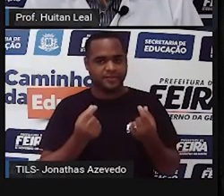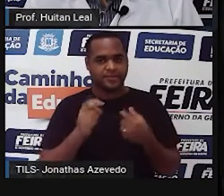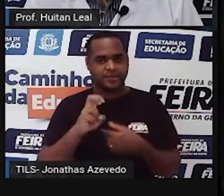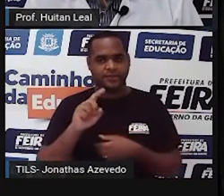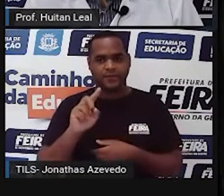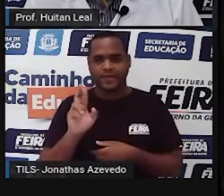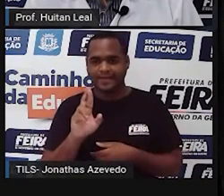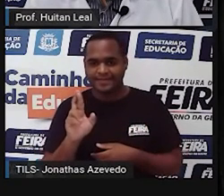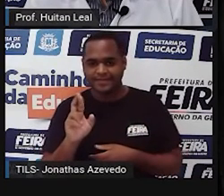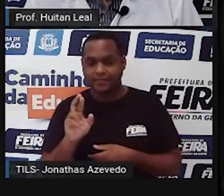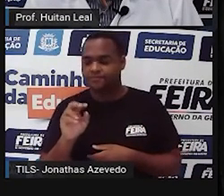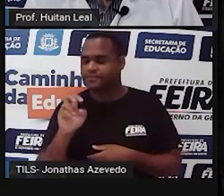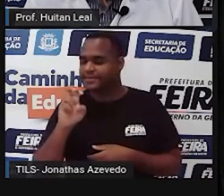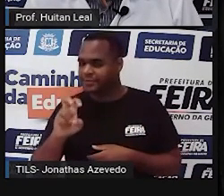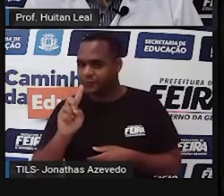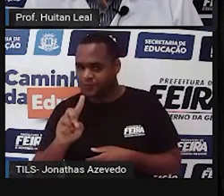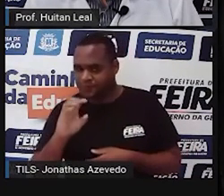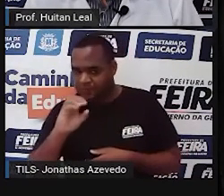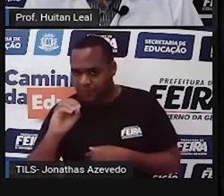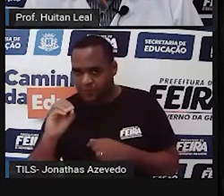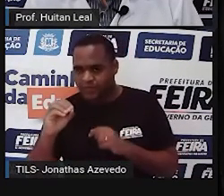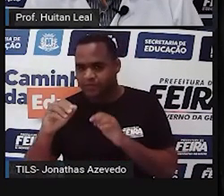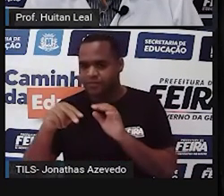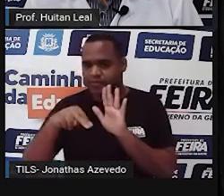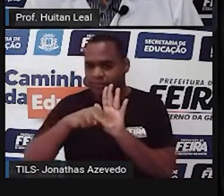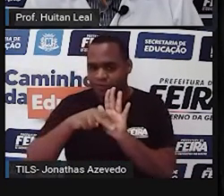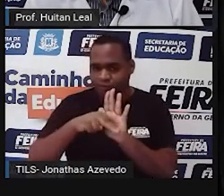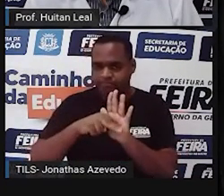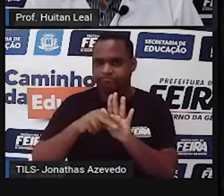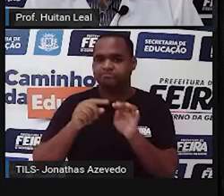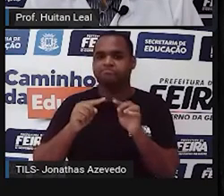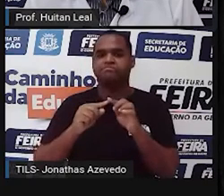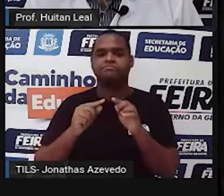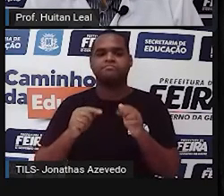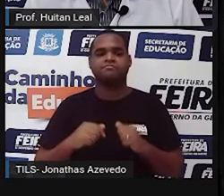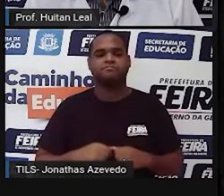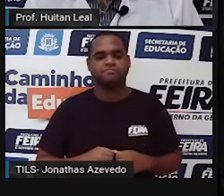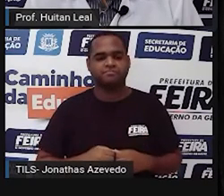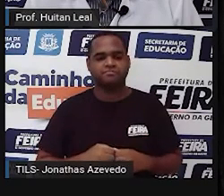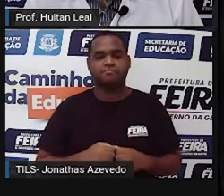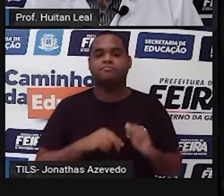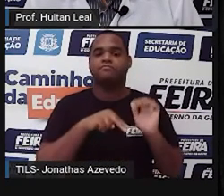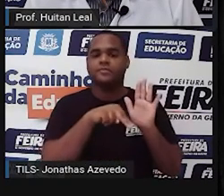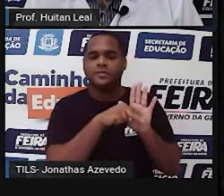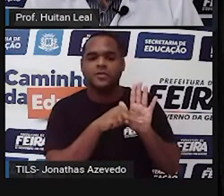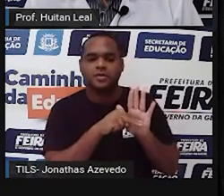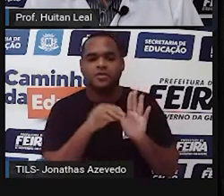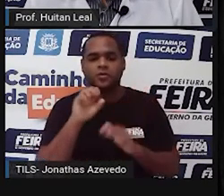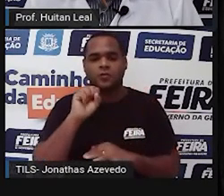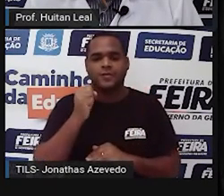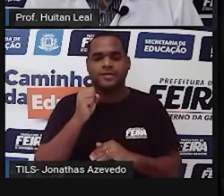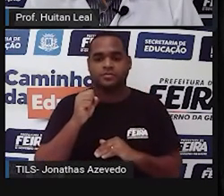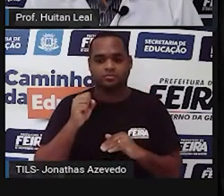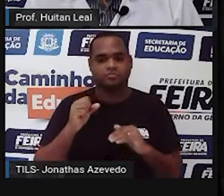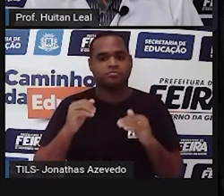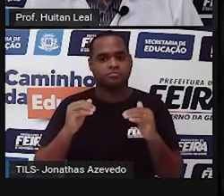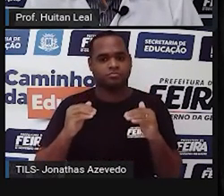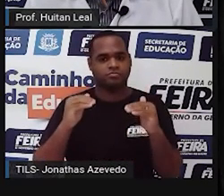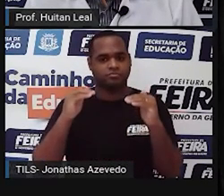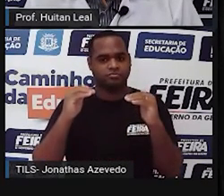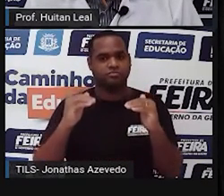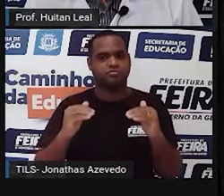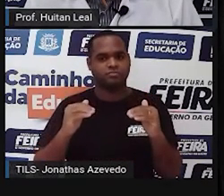5 foi baixa nessa turma. Letra E. A quantidade de notas abaixo de 8 foi alta nessa